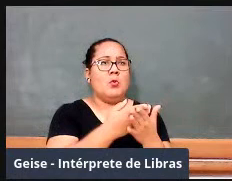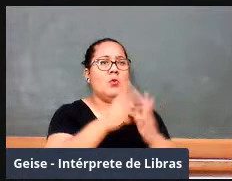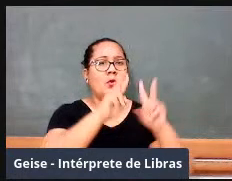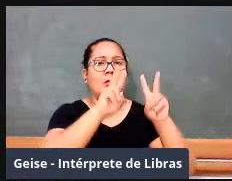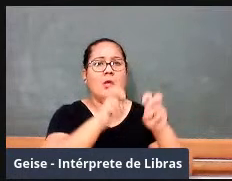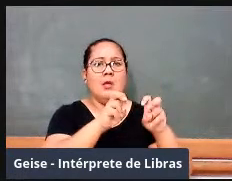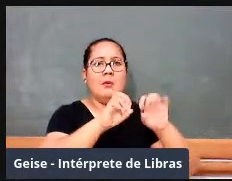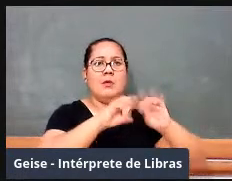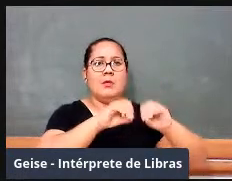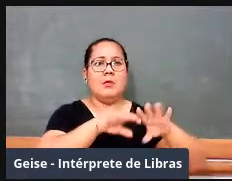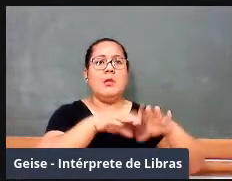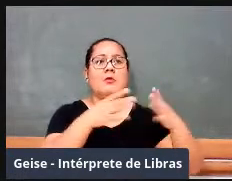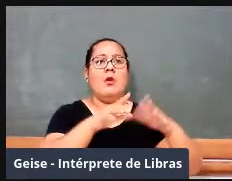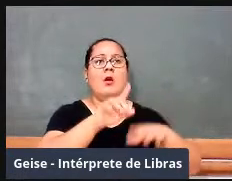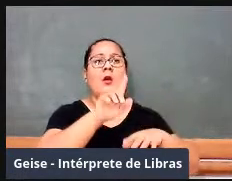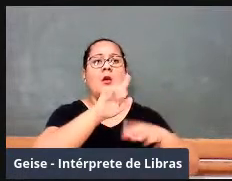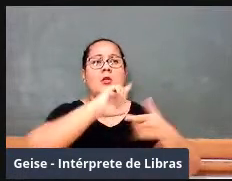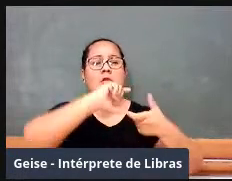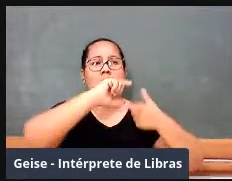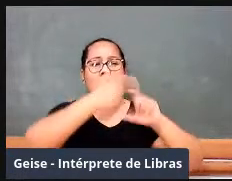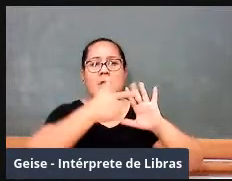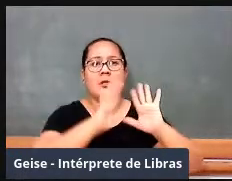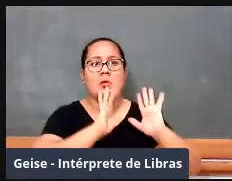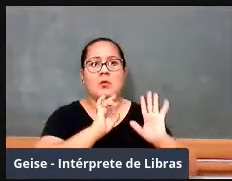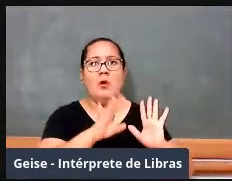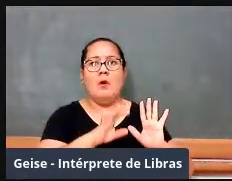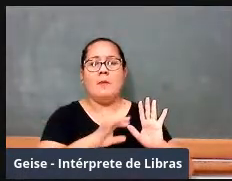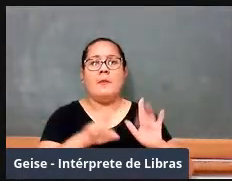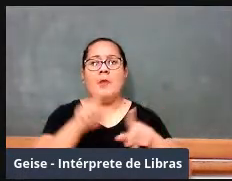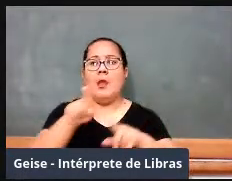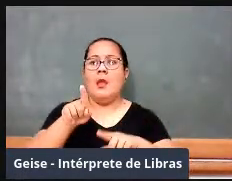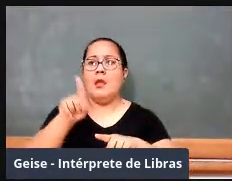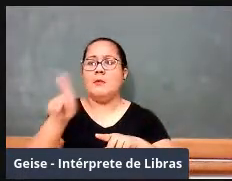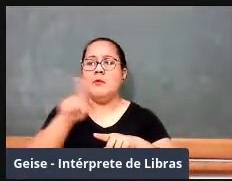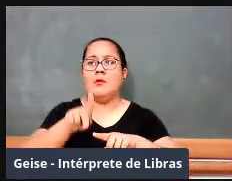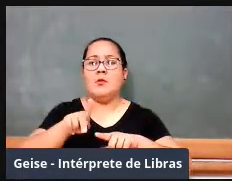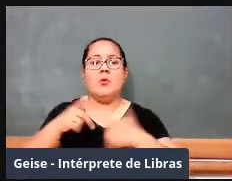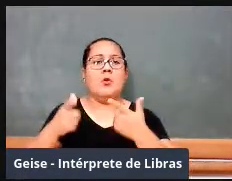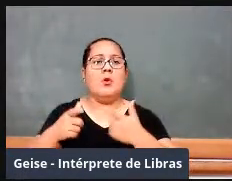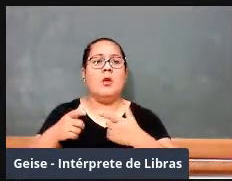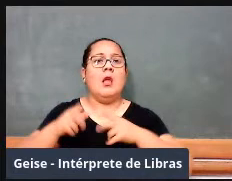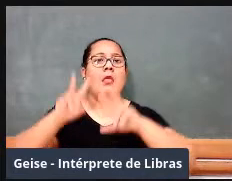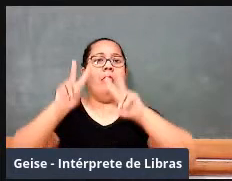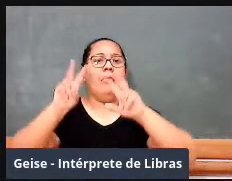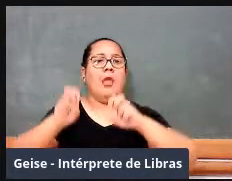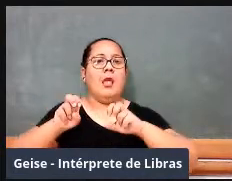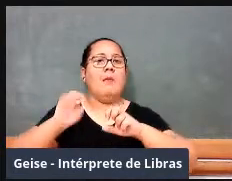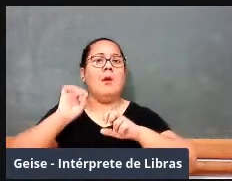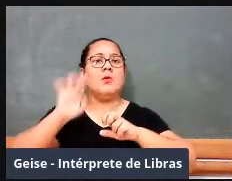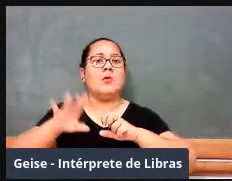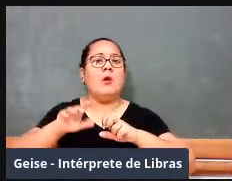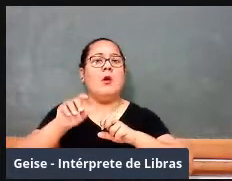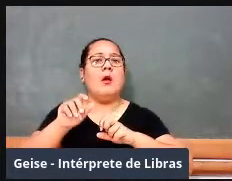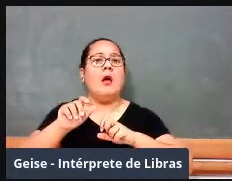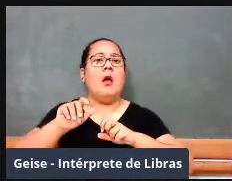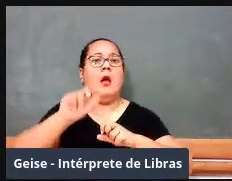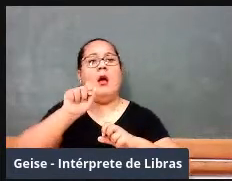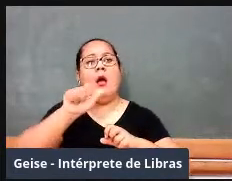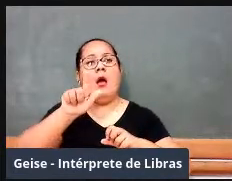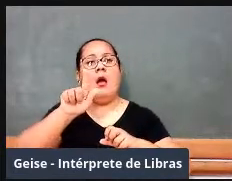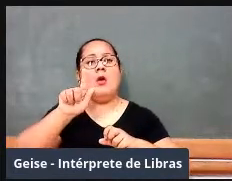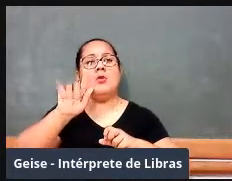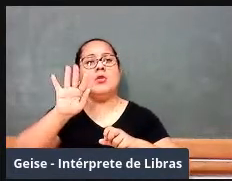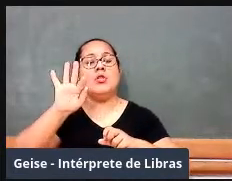que é isso? O professor que ensina que prestou concurso para a cadeira de aritmética e álgebra agora vai ter que ensinar